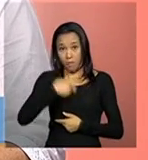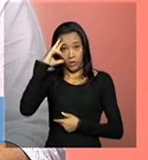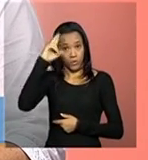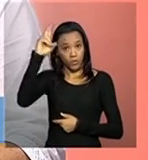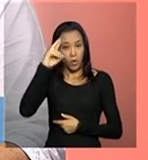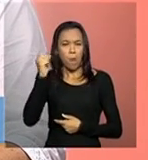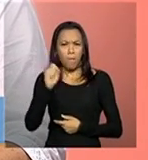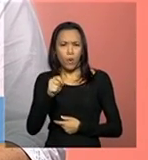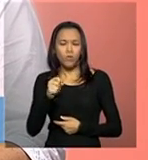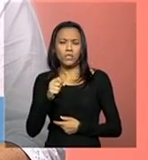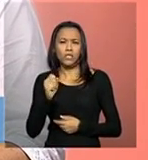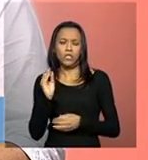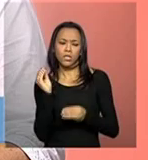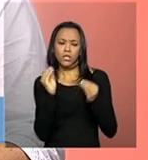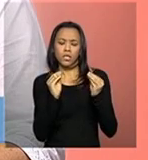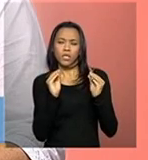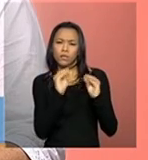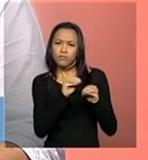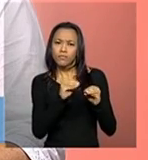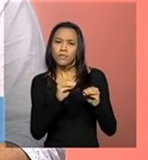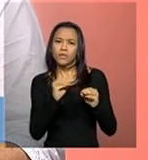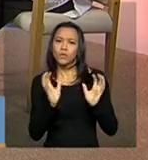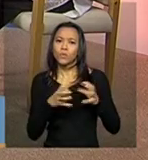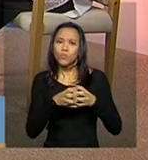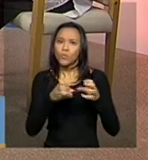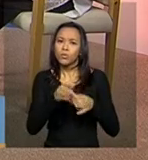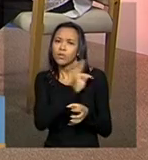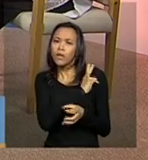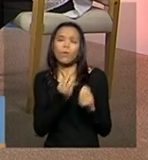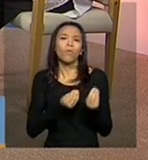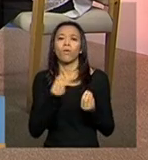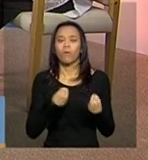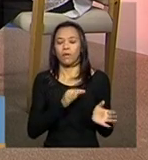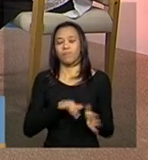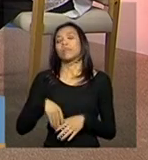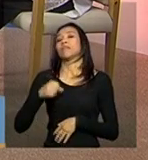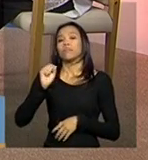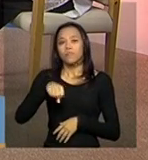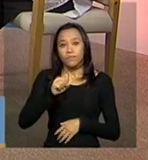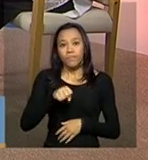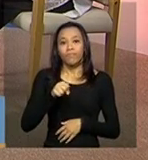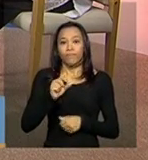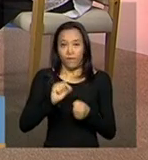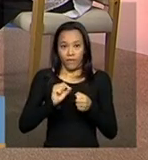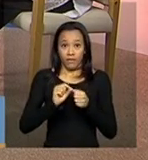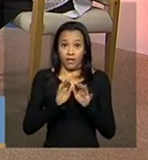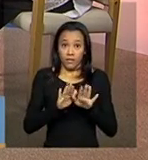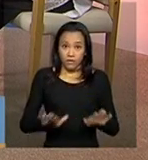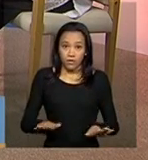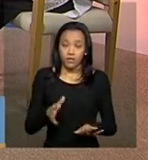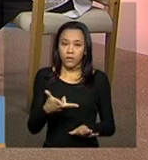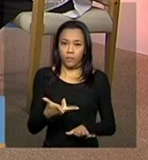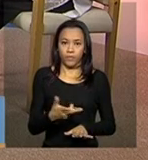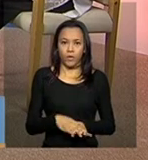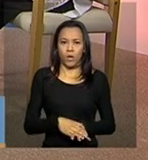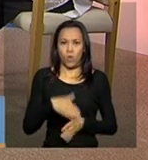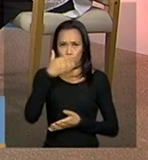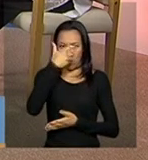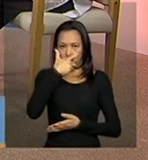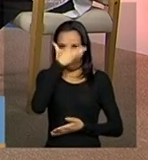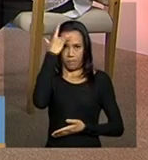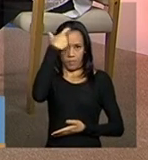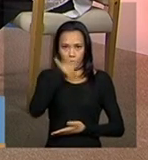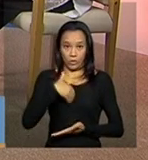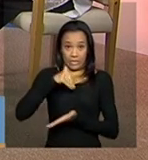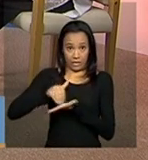gestão municipal. Perfeitamente. É exatamente isso que é feito. O secretário